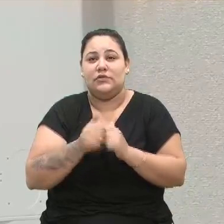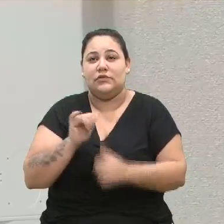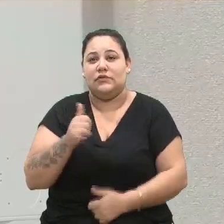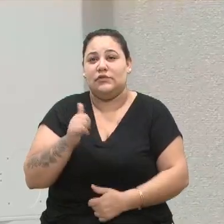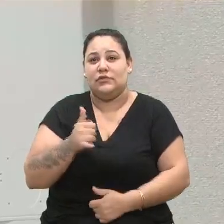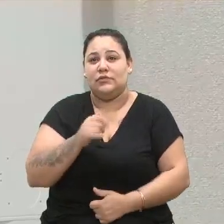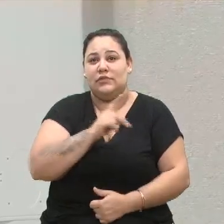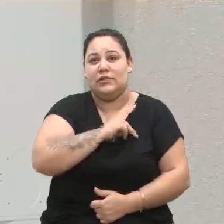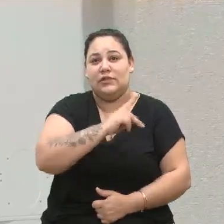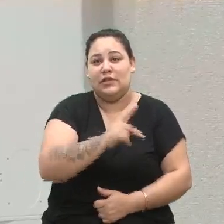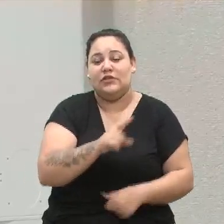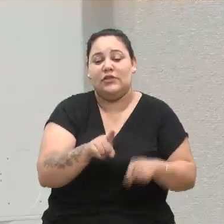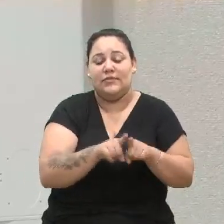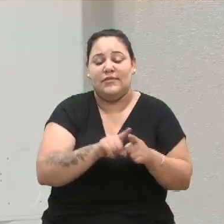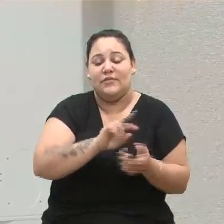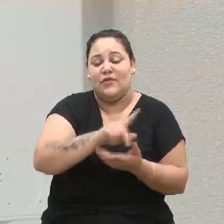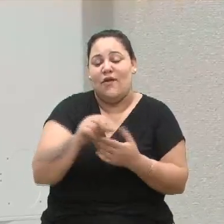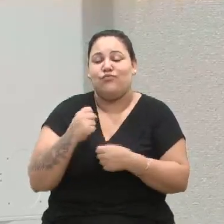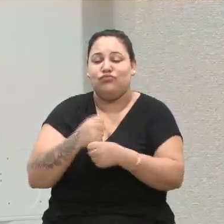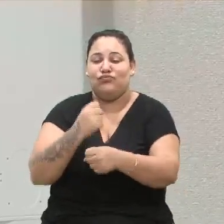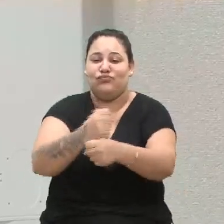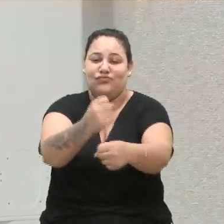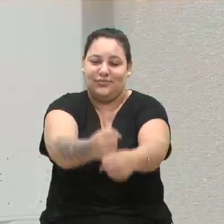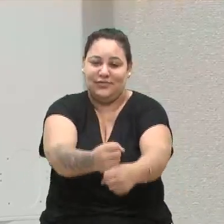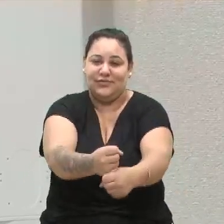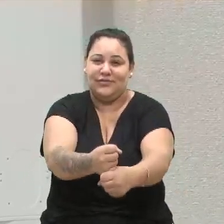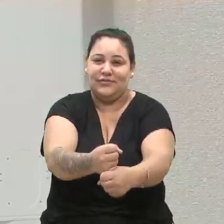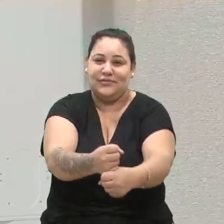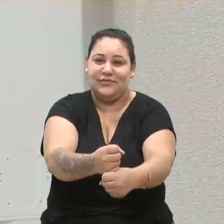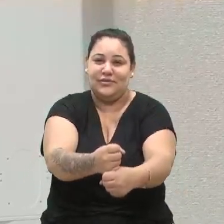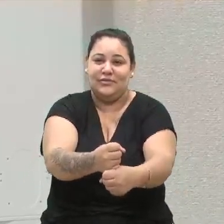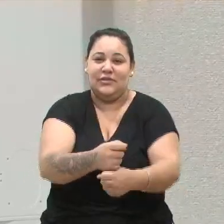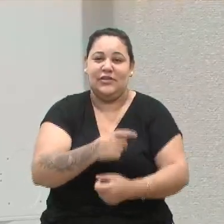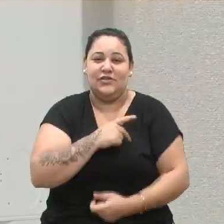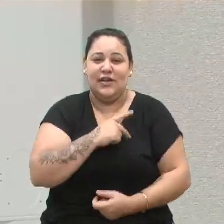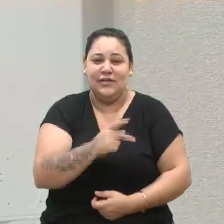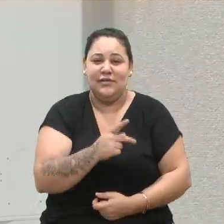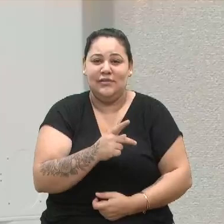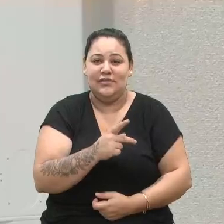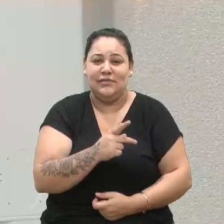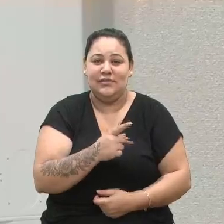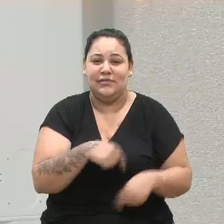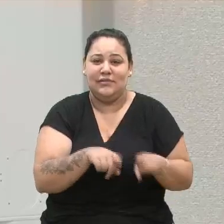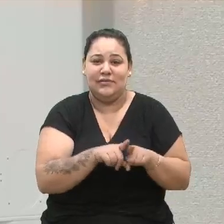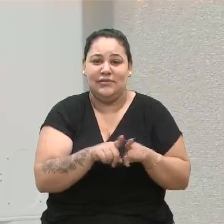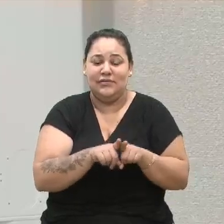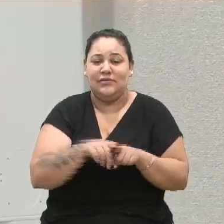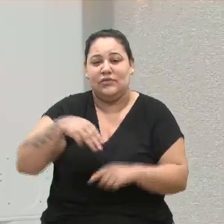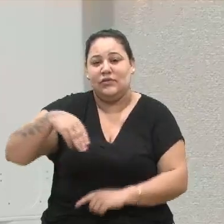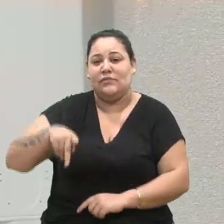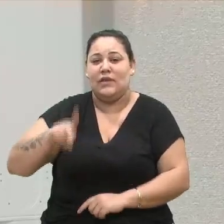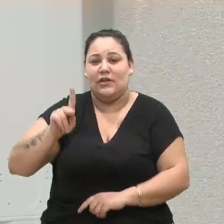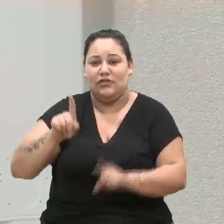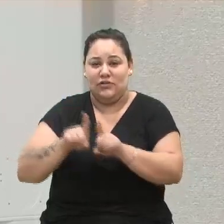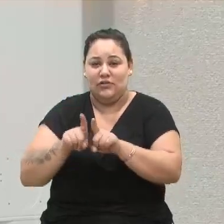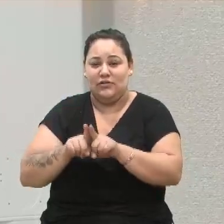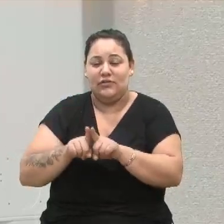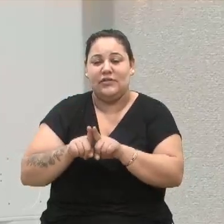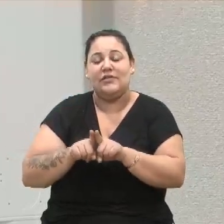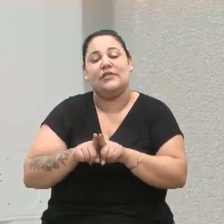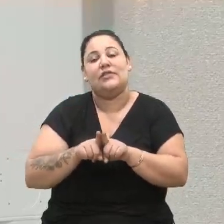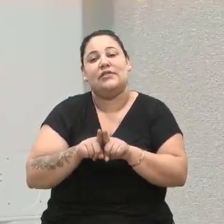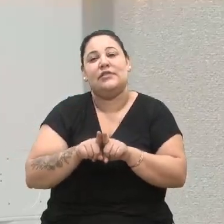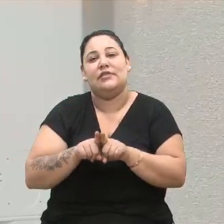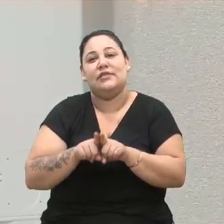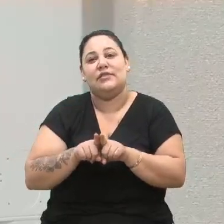Clube de Juventude e, por vários anos, presidente de marketing do Esporte Clube de Juventude, uma pessoa fantástica. E quero sugerir à casa